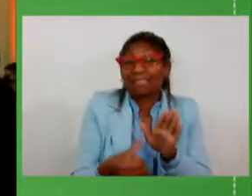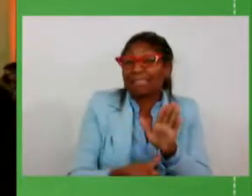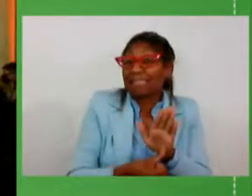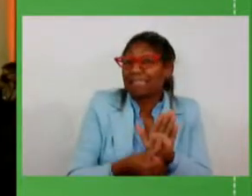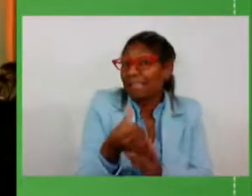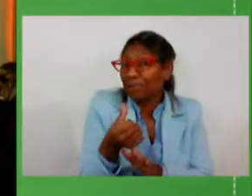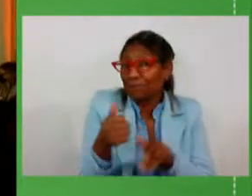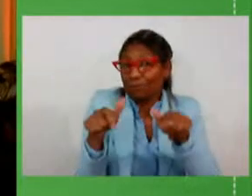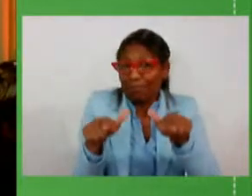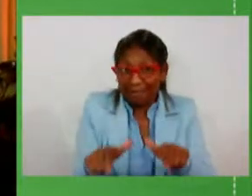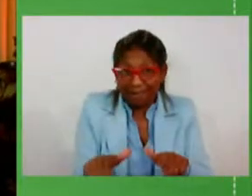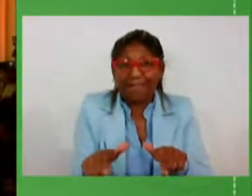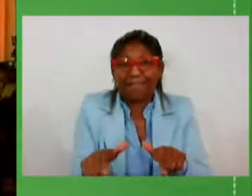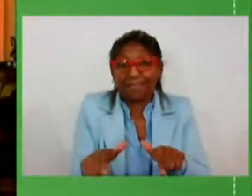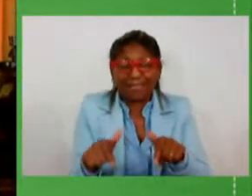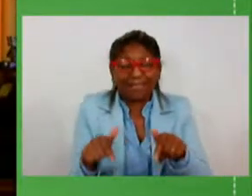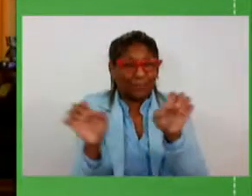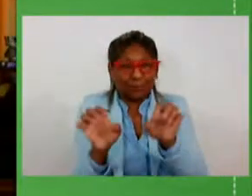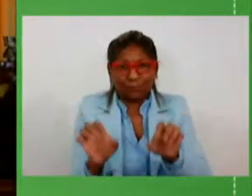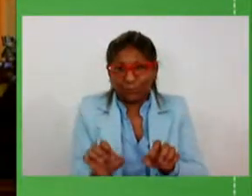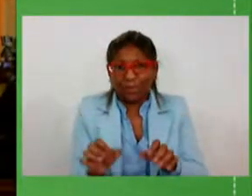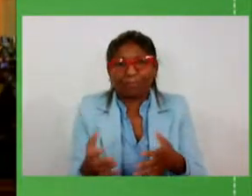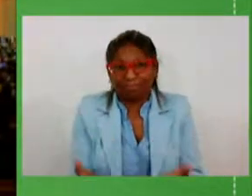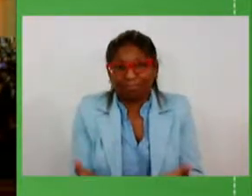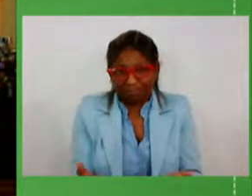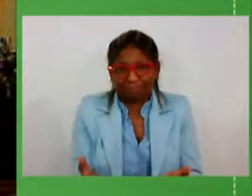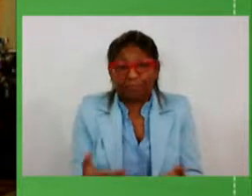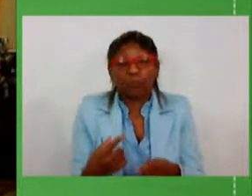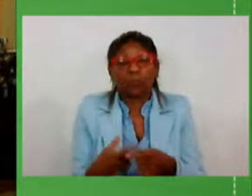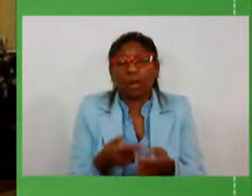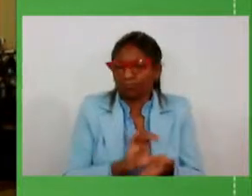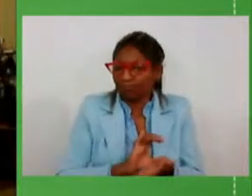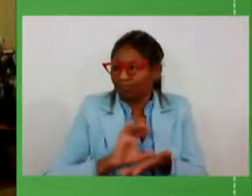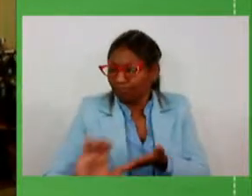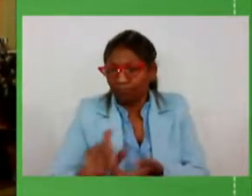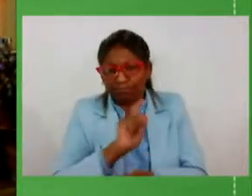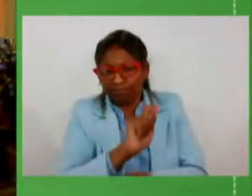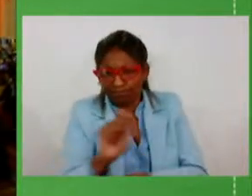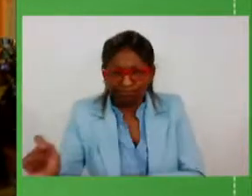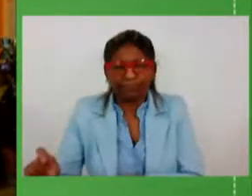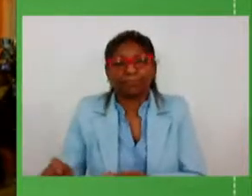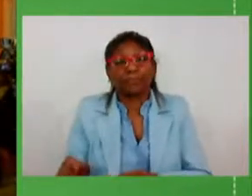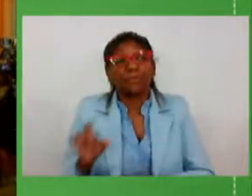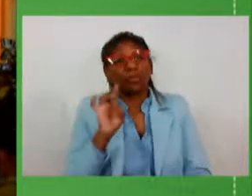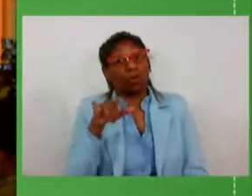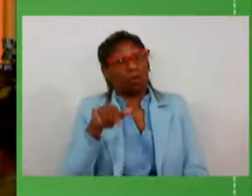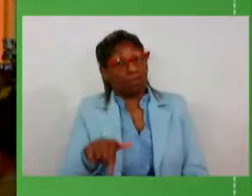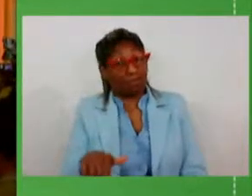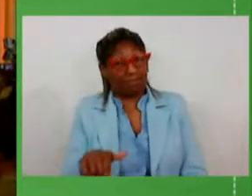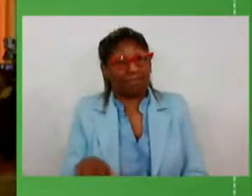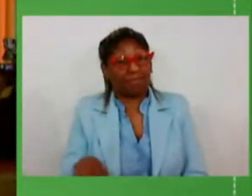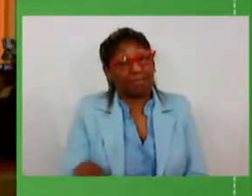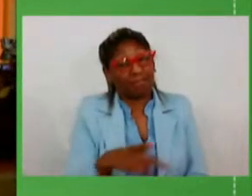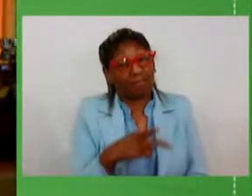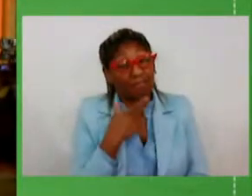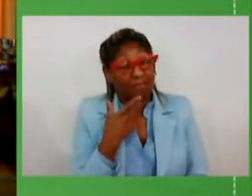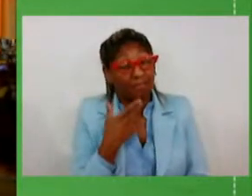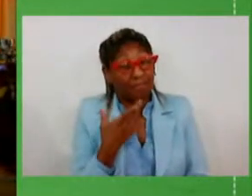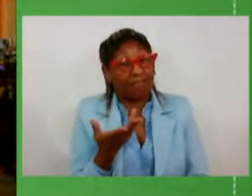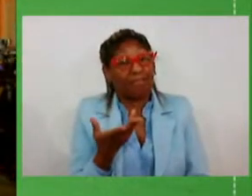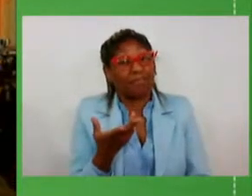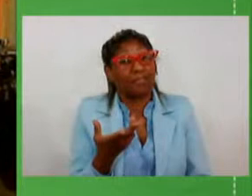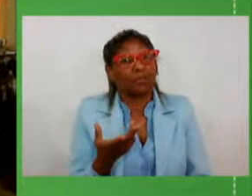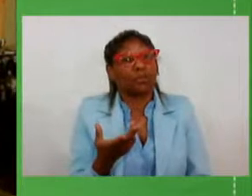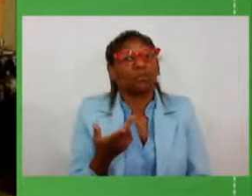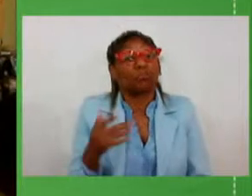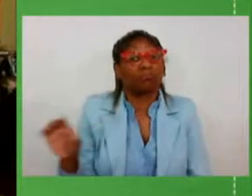brasileiros em termos de infraestrutura com esses investimentos apenas aqui eu me refiro aos investimentos do tesouro